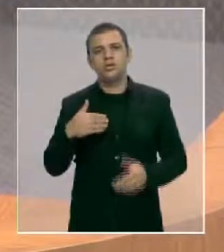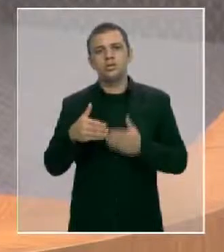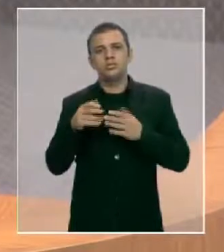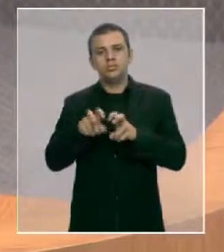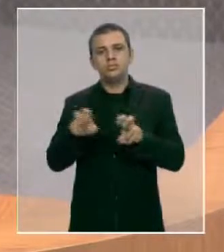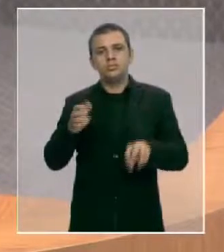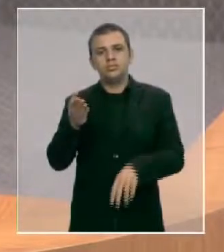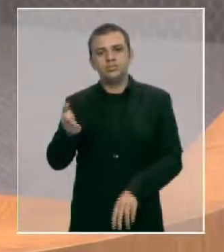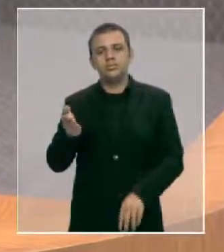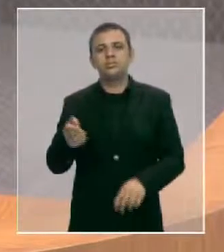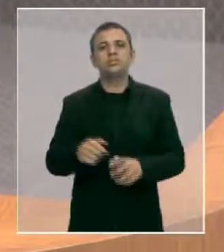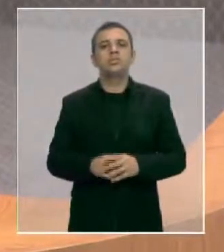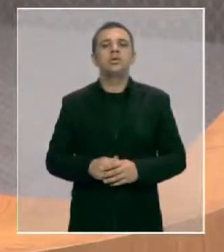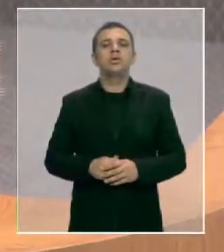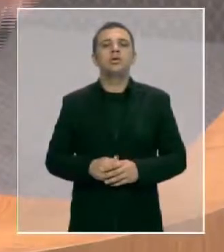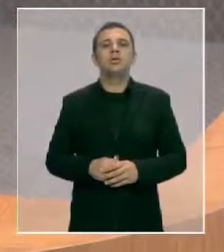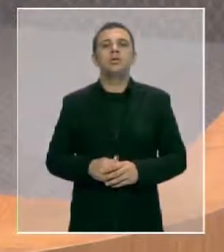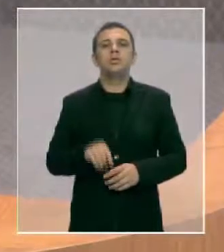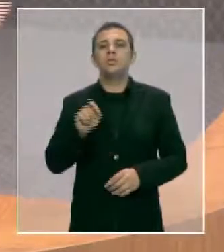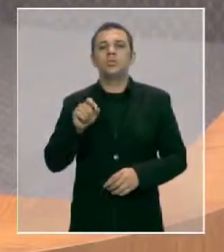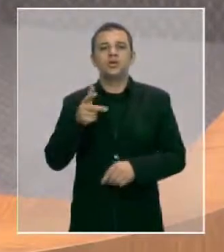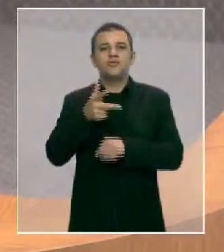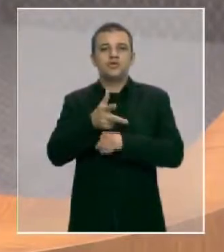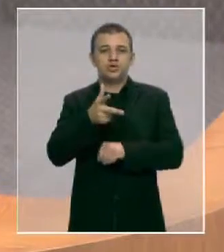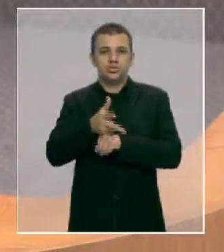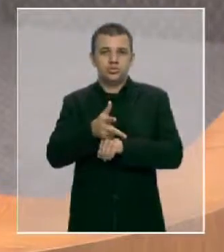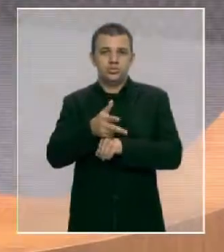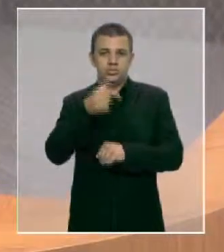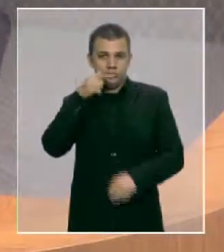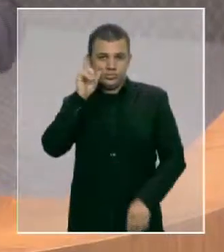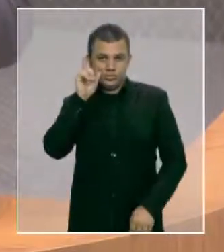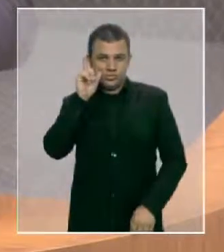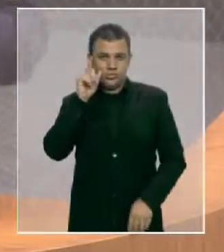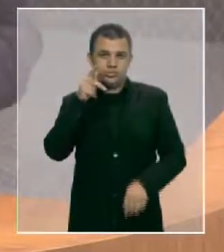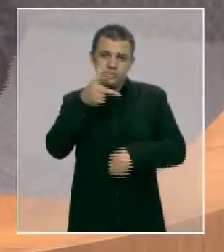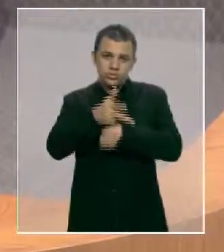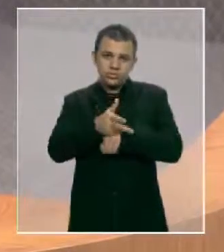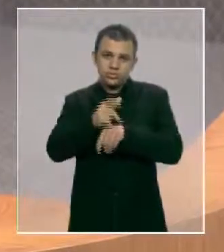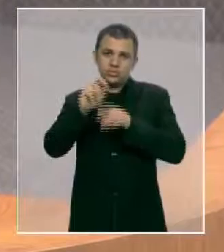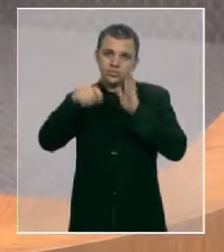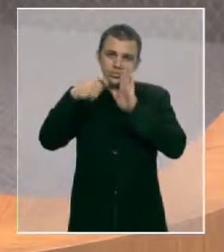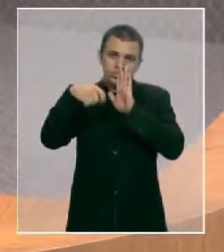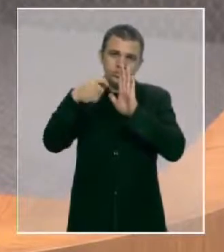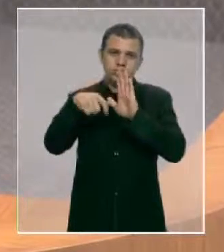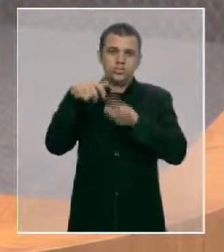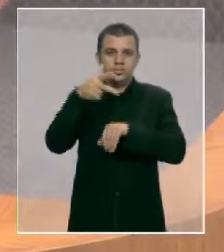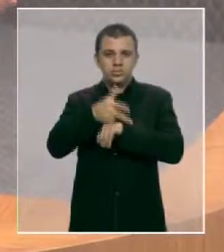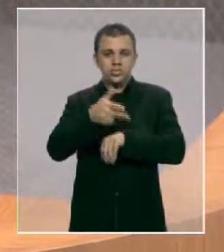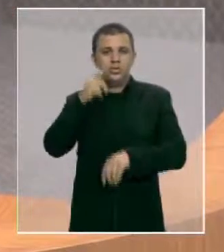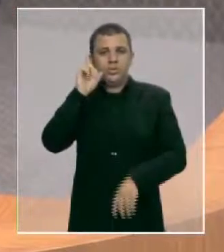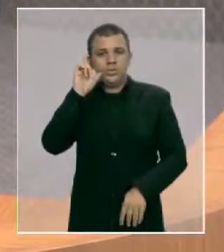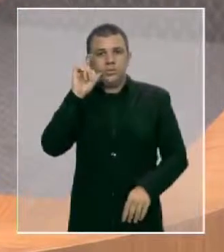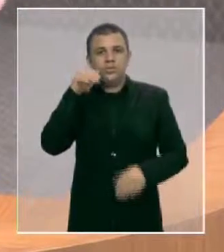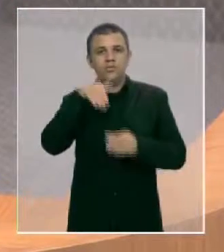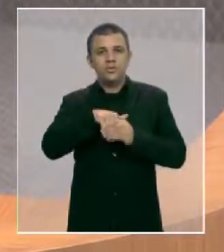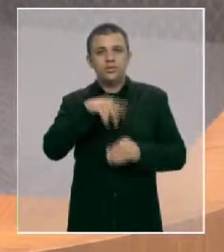à mesa do vídeo de ontem da votação do PPA,